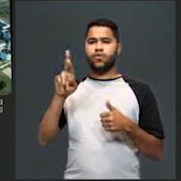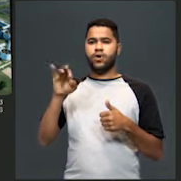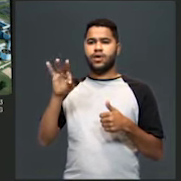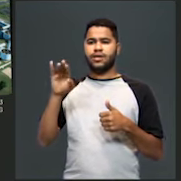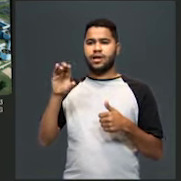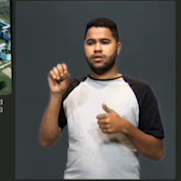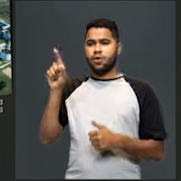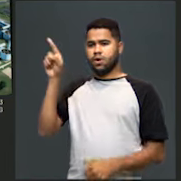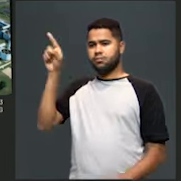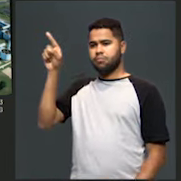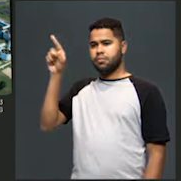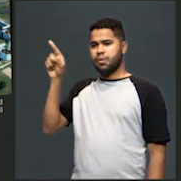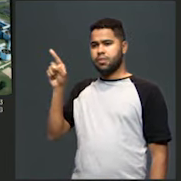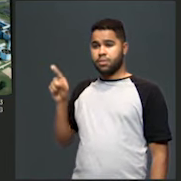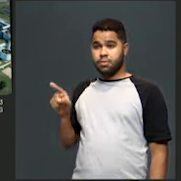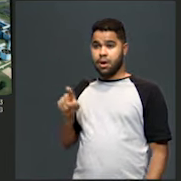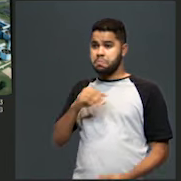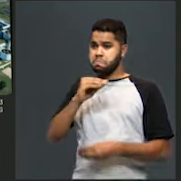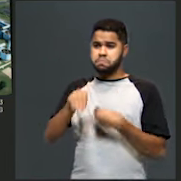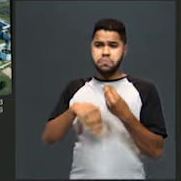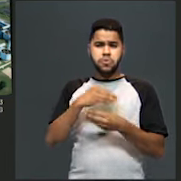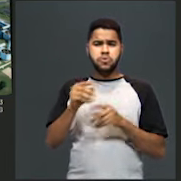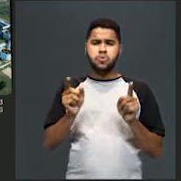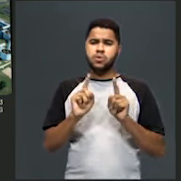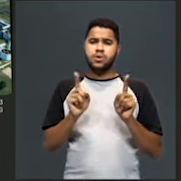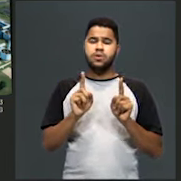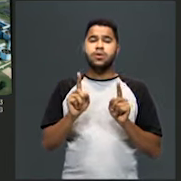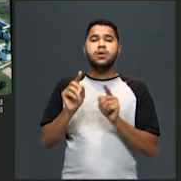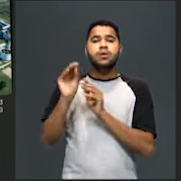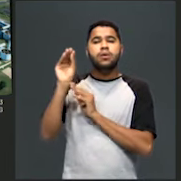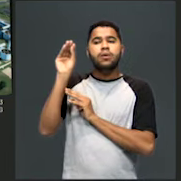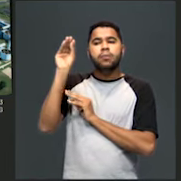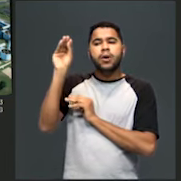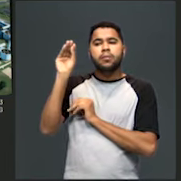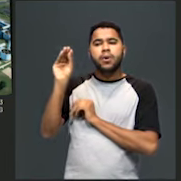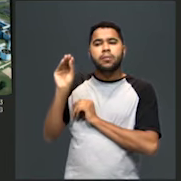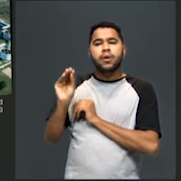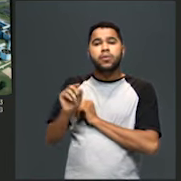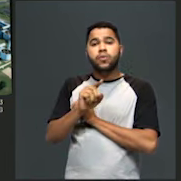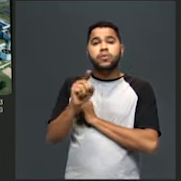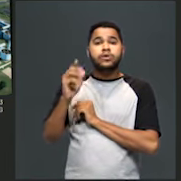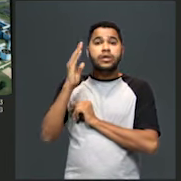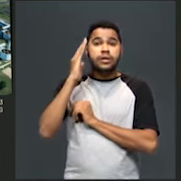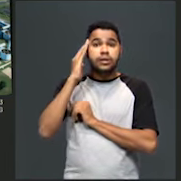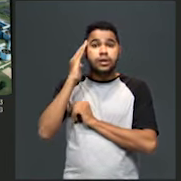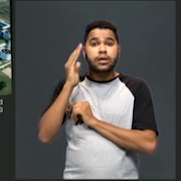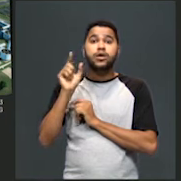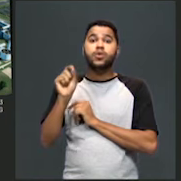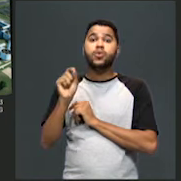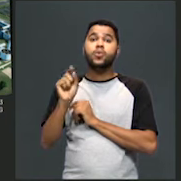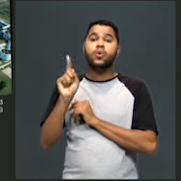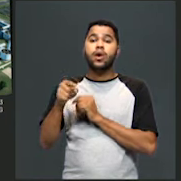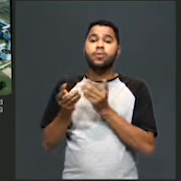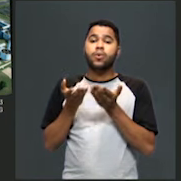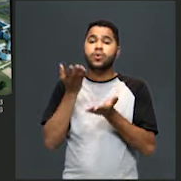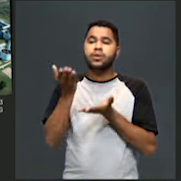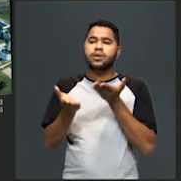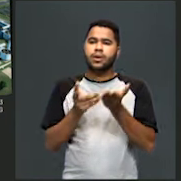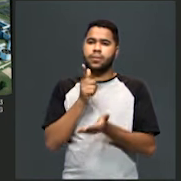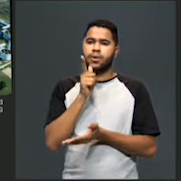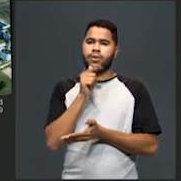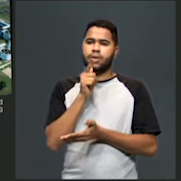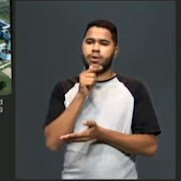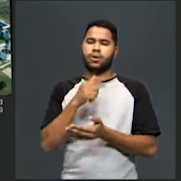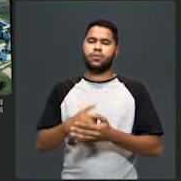não são processos de mistura. A professora colocou aqui para que você entenda completamente o tratamento da água. Ok?